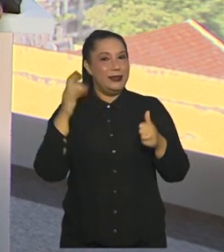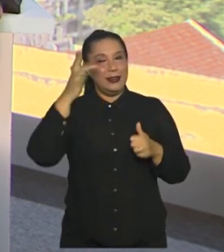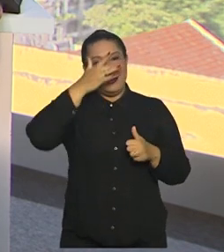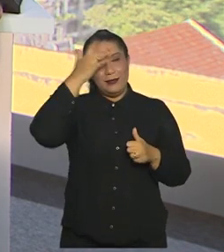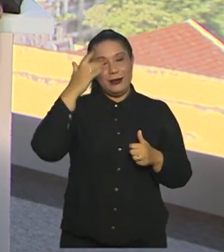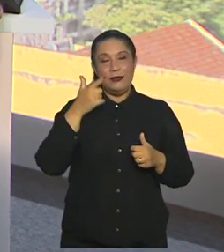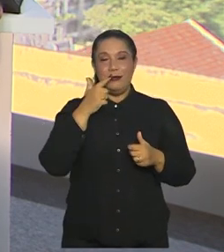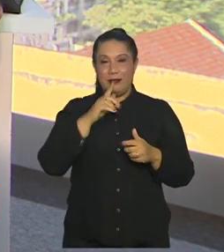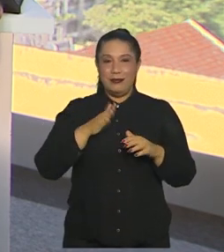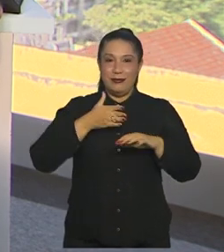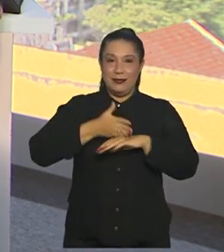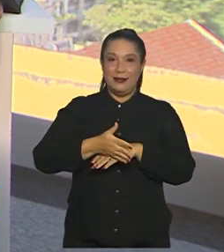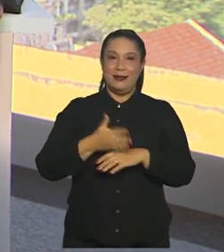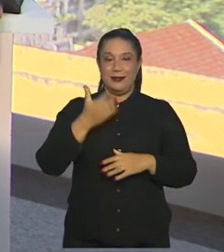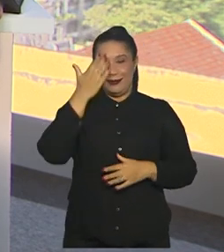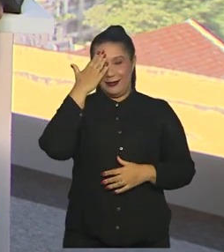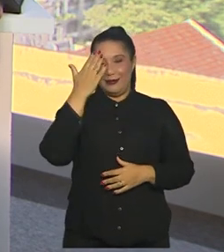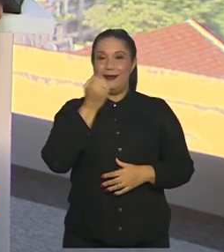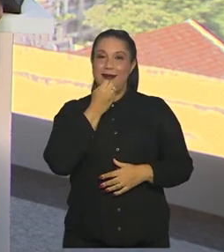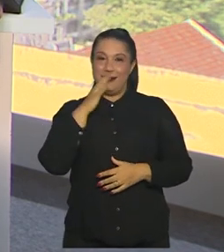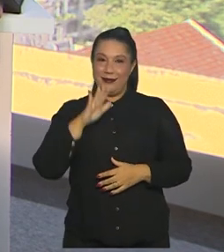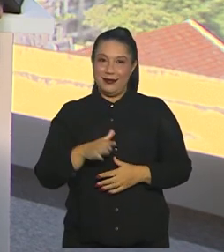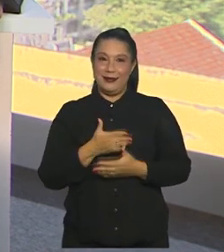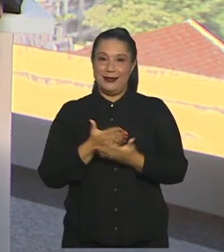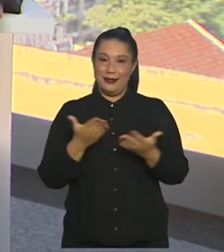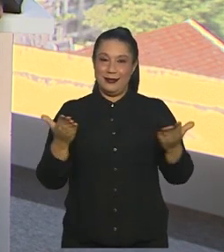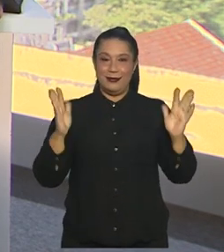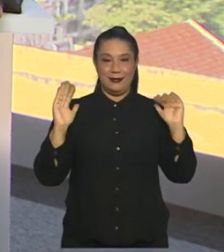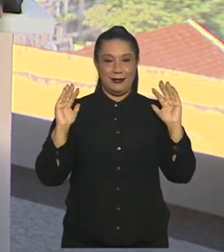acessem. Alessandra, obrigado. Boa tarde para você. Tchau, tchau.